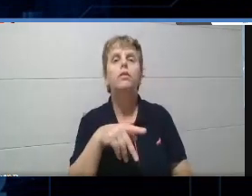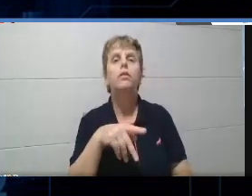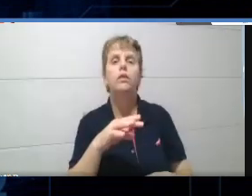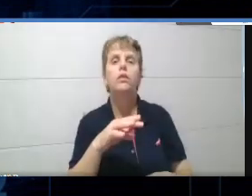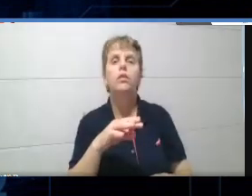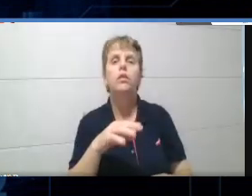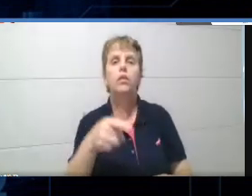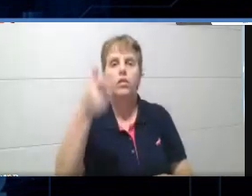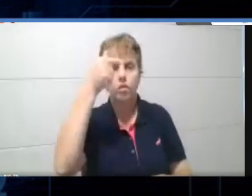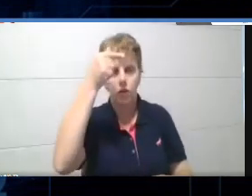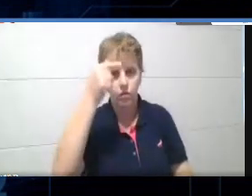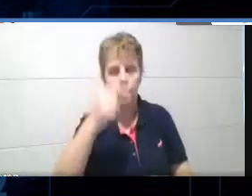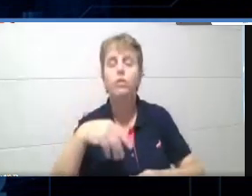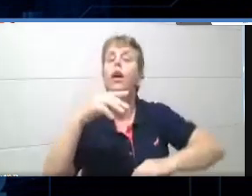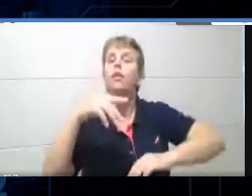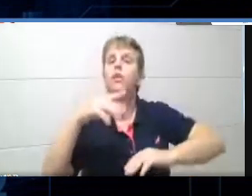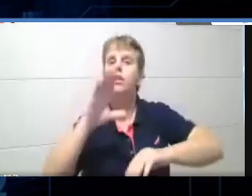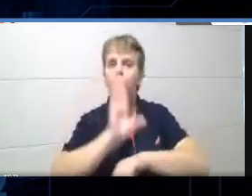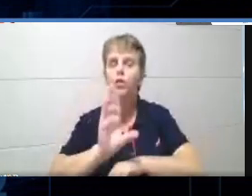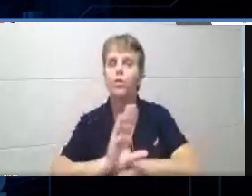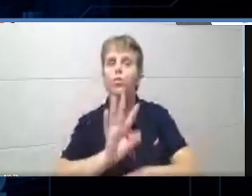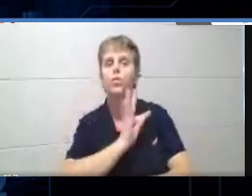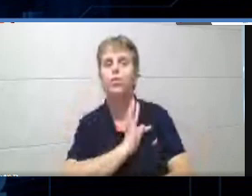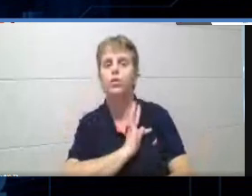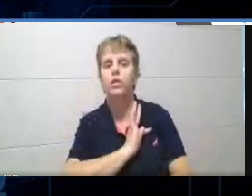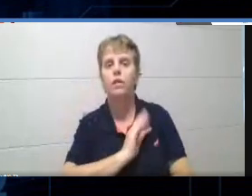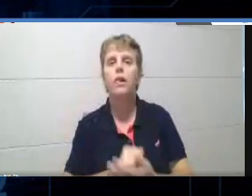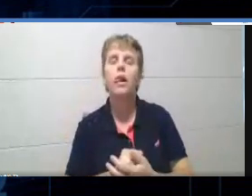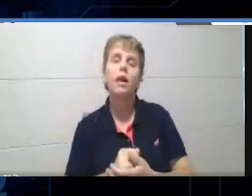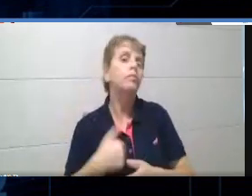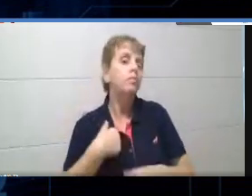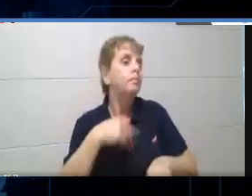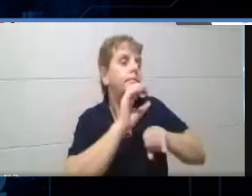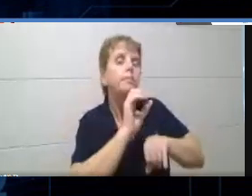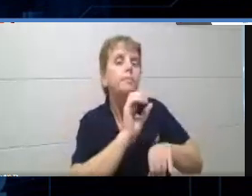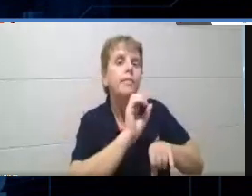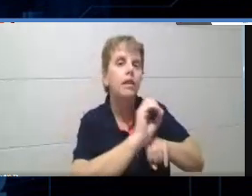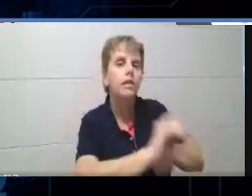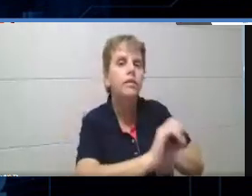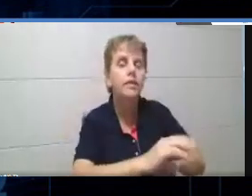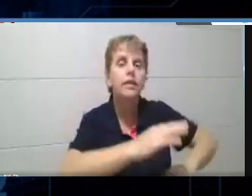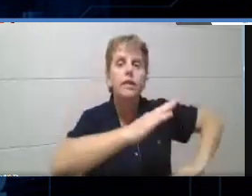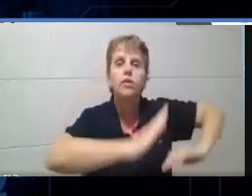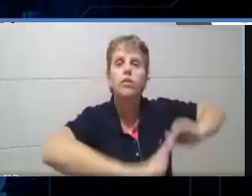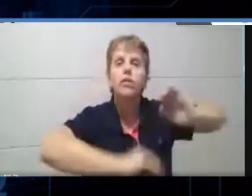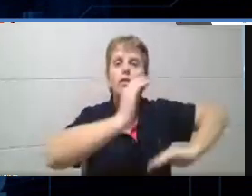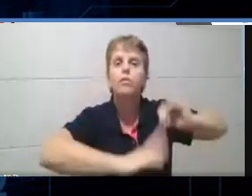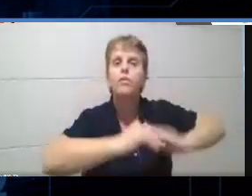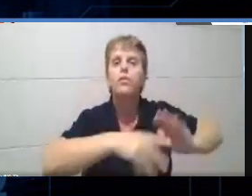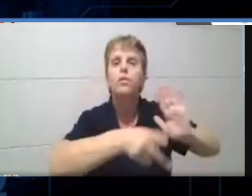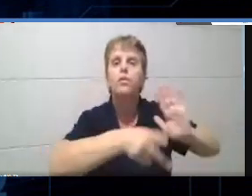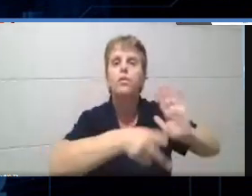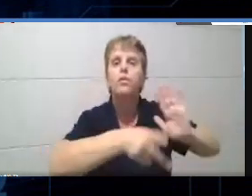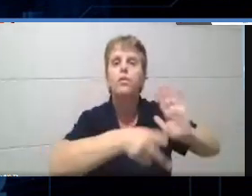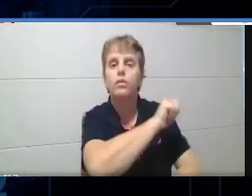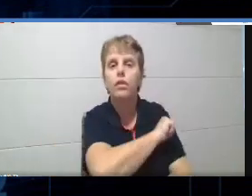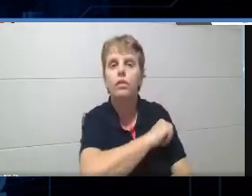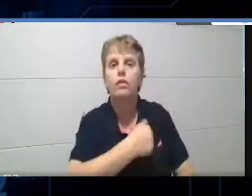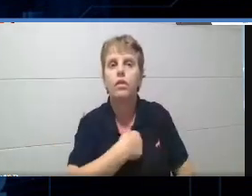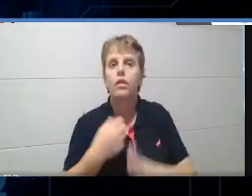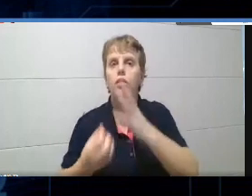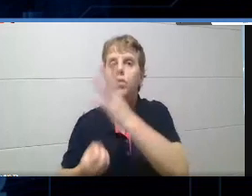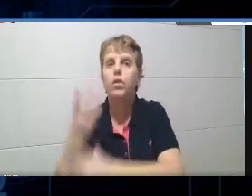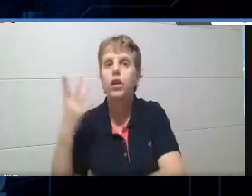profissionalizante. E a gente estava trabalhando as profissões, e aqui foi o jogo do stop que eu fiz com eles, é um quiz, né, é um